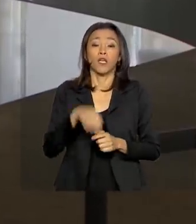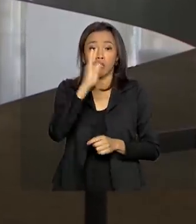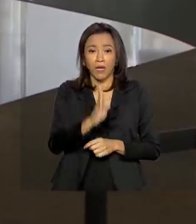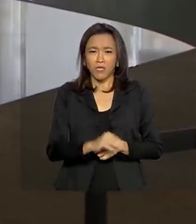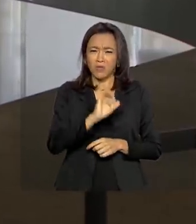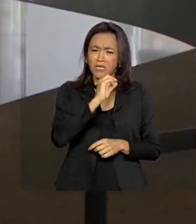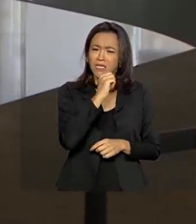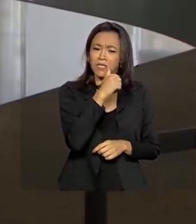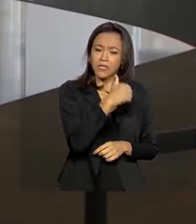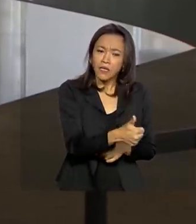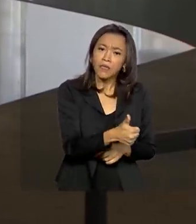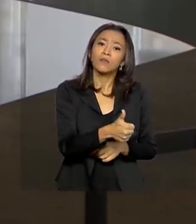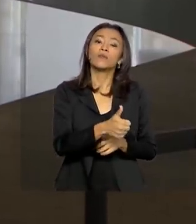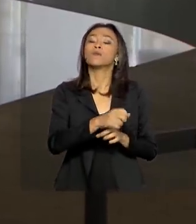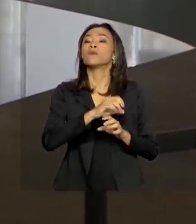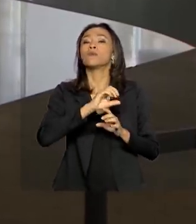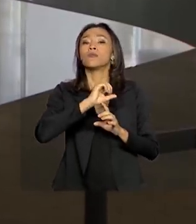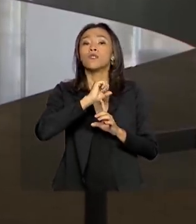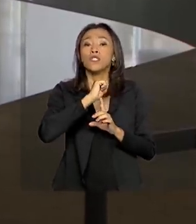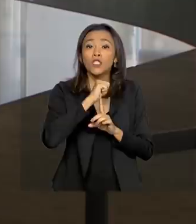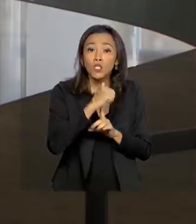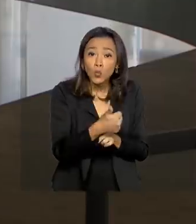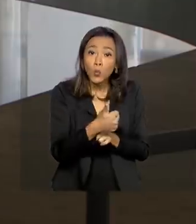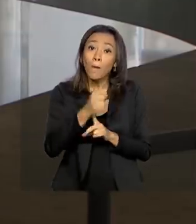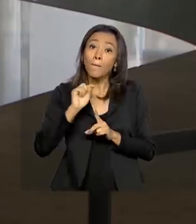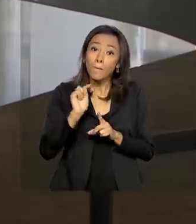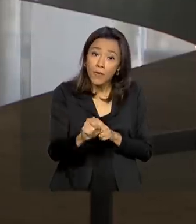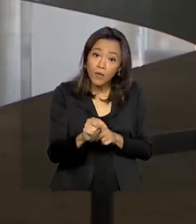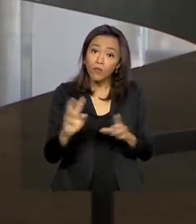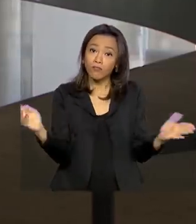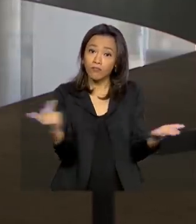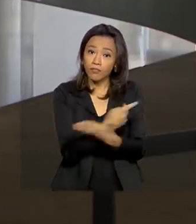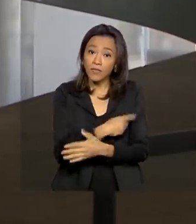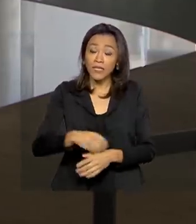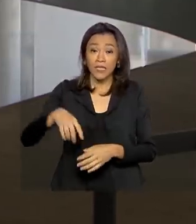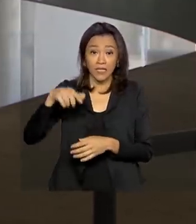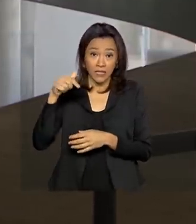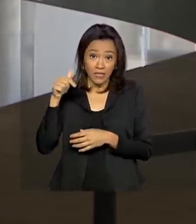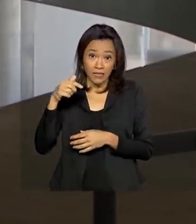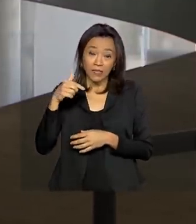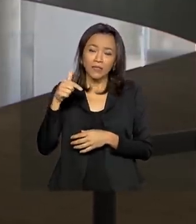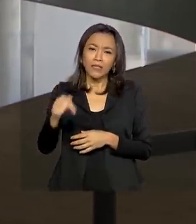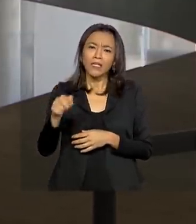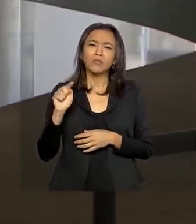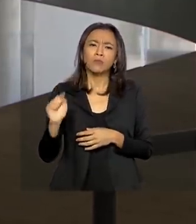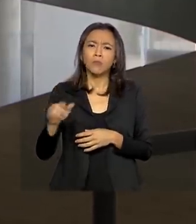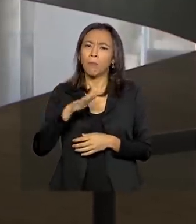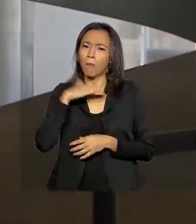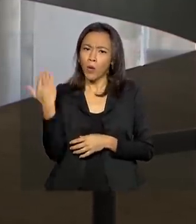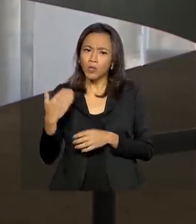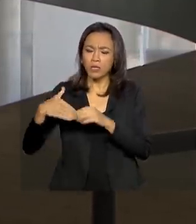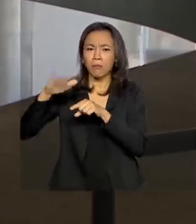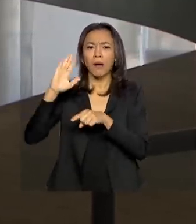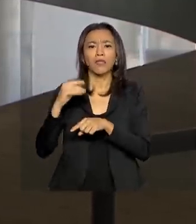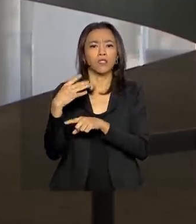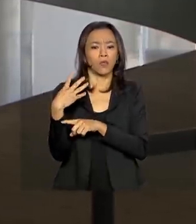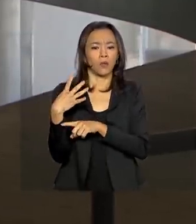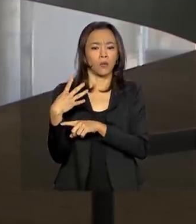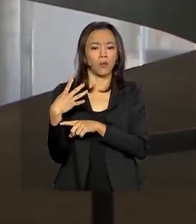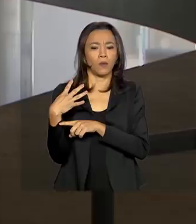casos de coronavírus confirmados, 7 mil e 25 mortes e mais de 42 mil